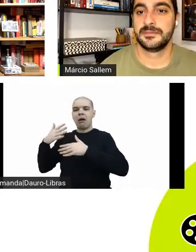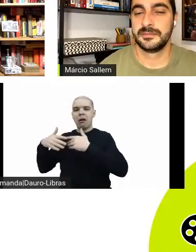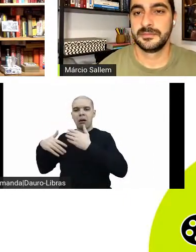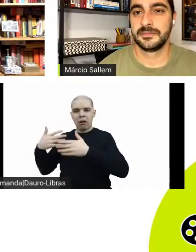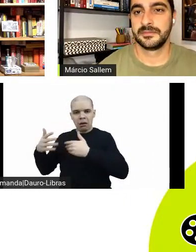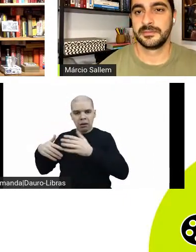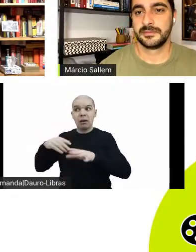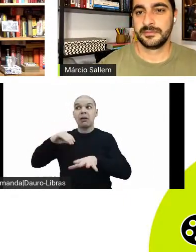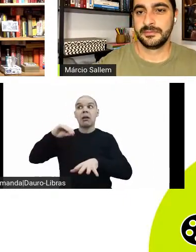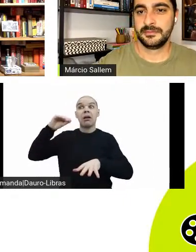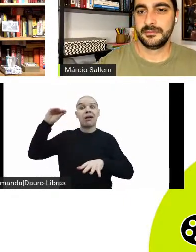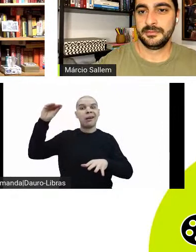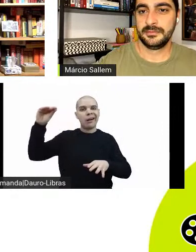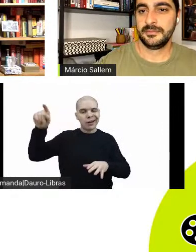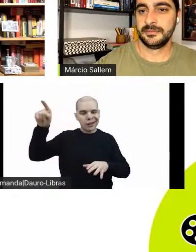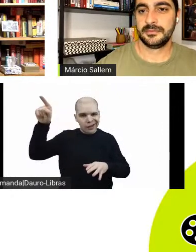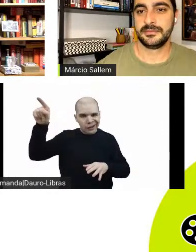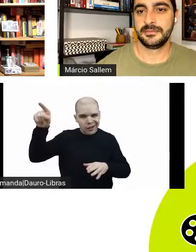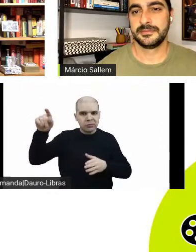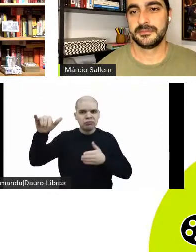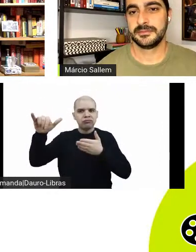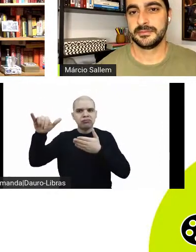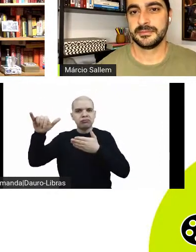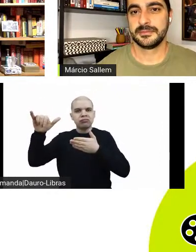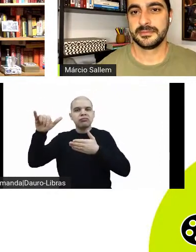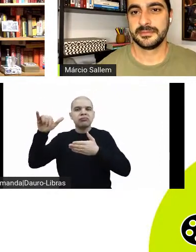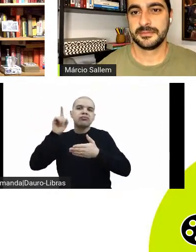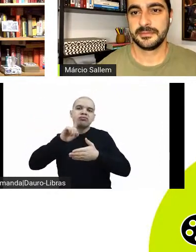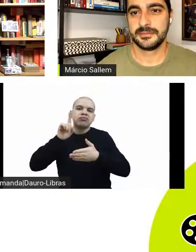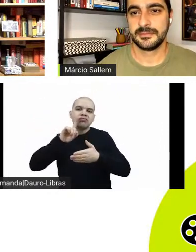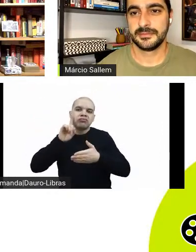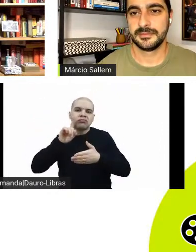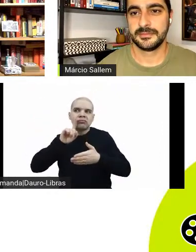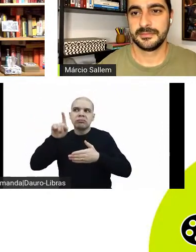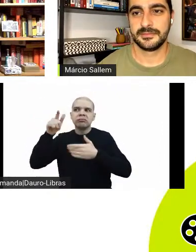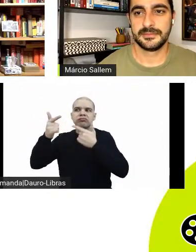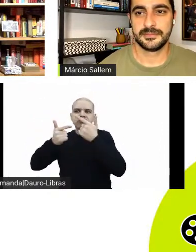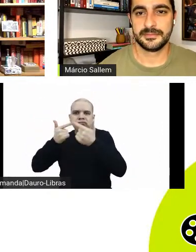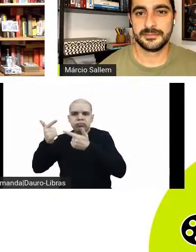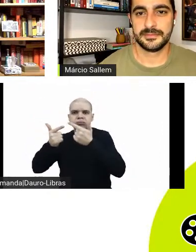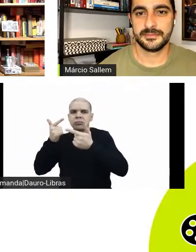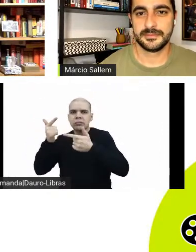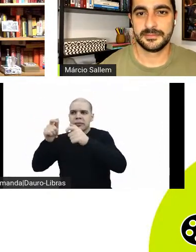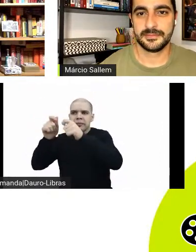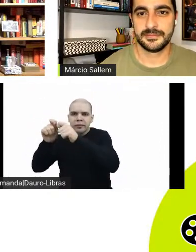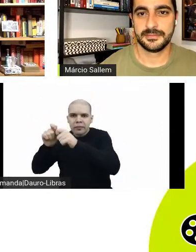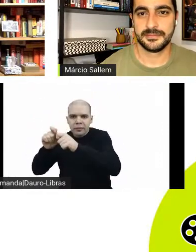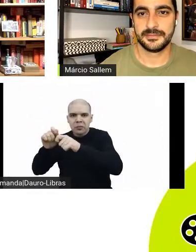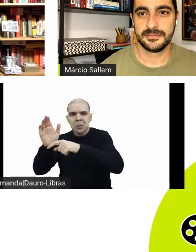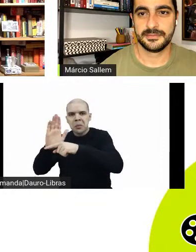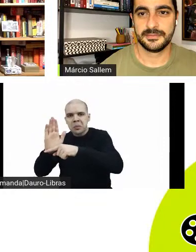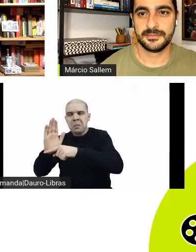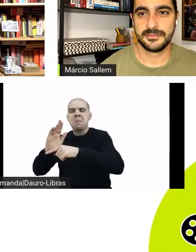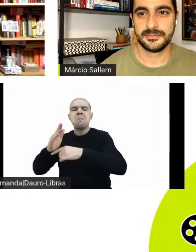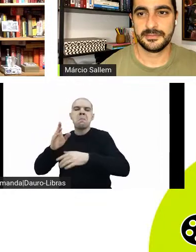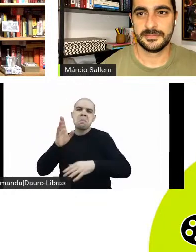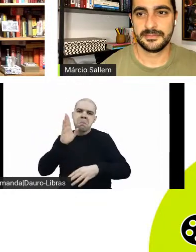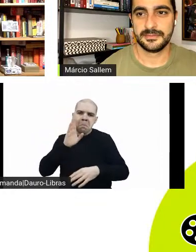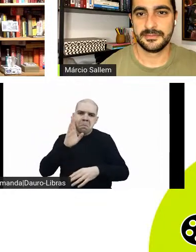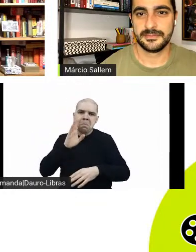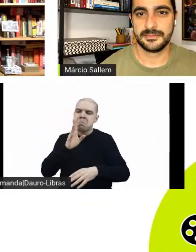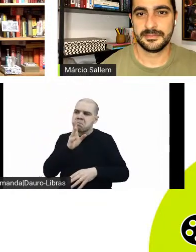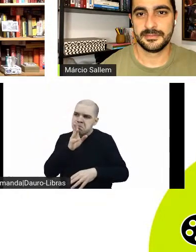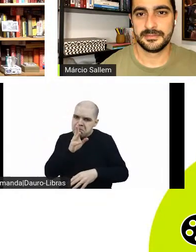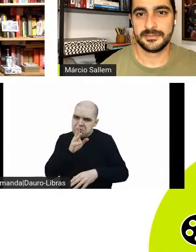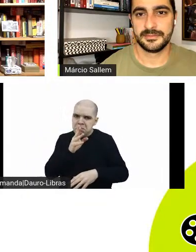levou ele a um novo rumo e que a gente espera para ver os futuros trabalhos, talvez uma possível volta para a Austrália, uma conexão